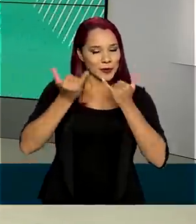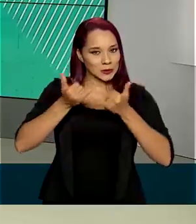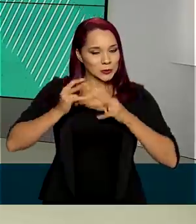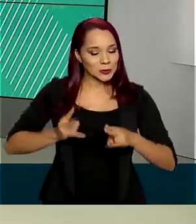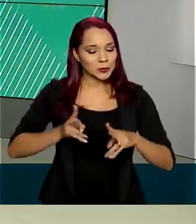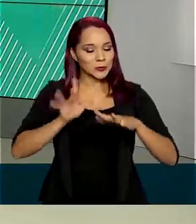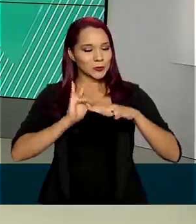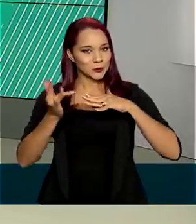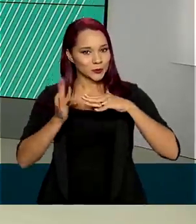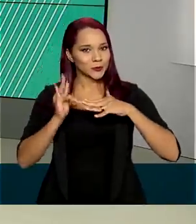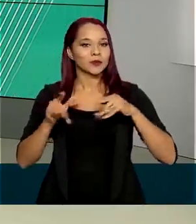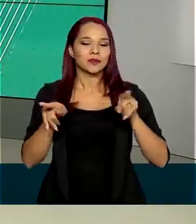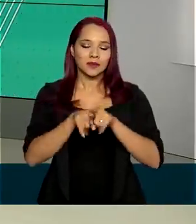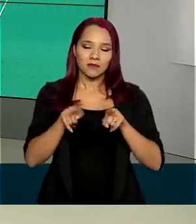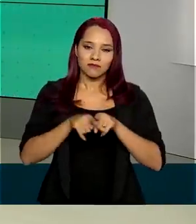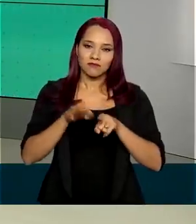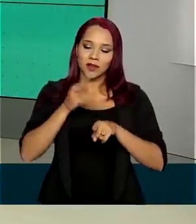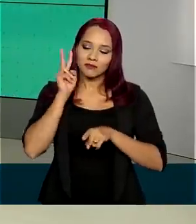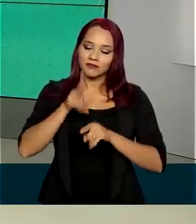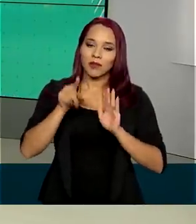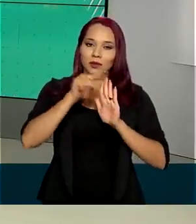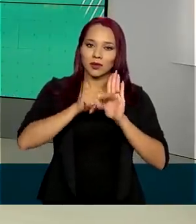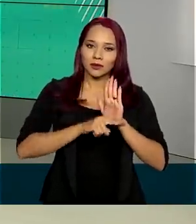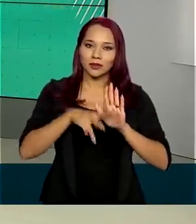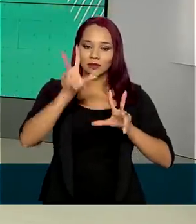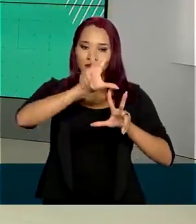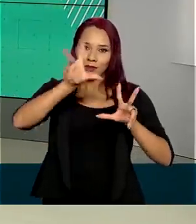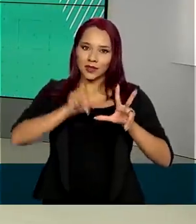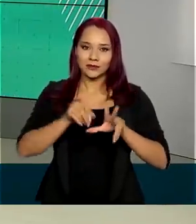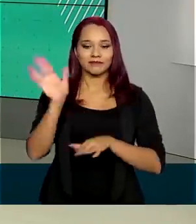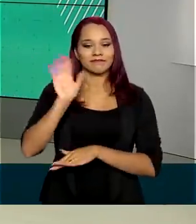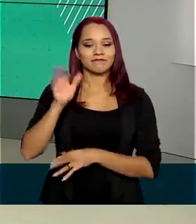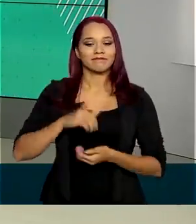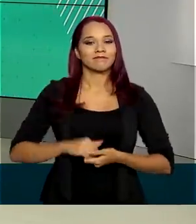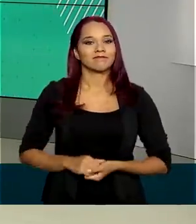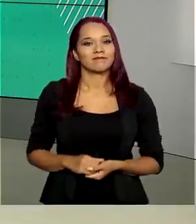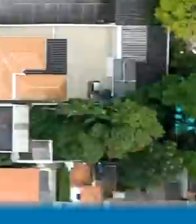redes sociais e siga também a programação da TV Brasil. Até mais.